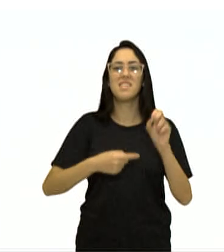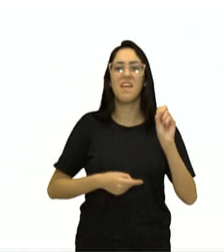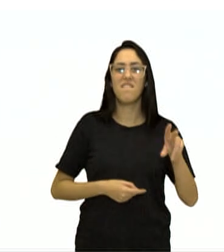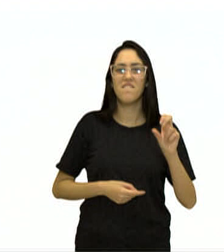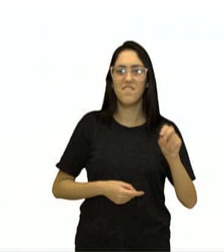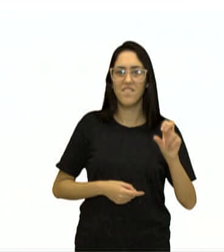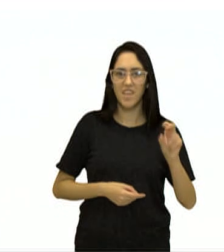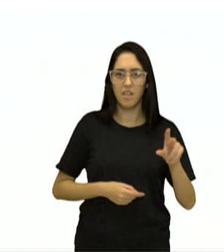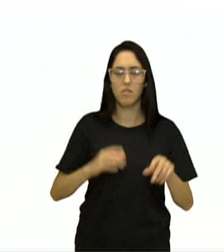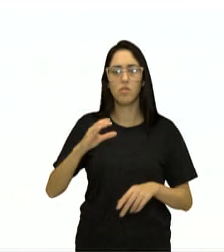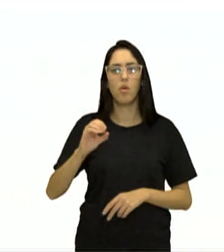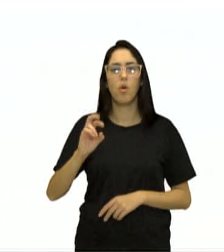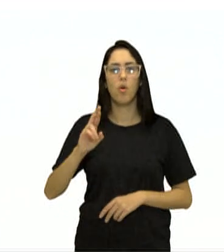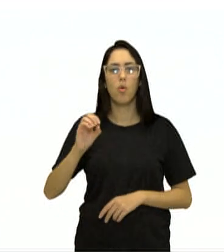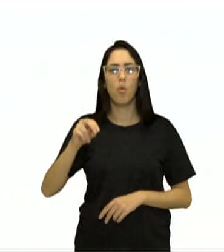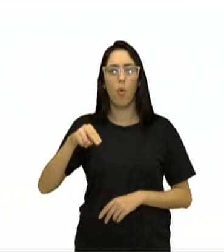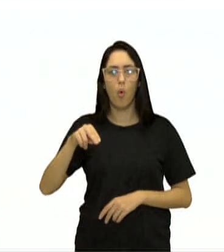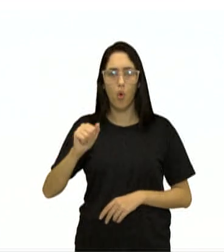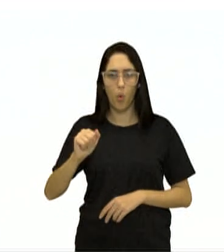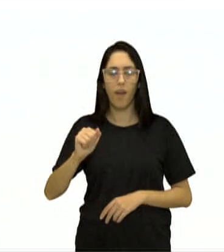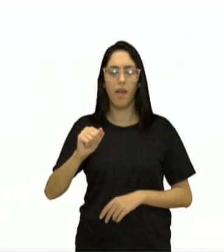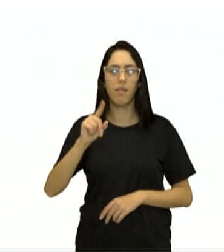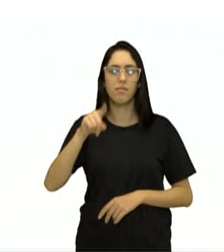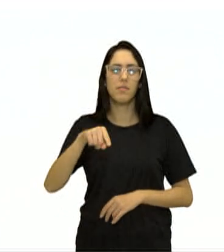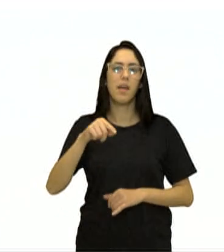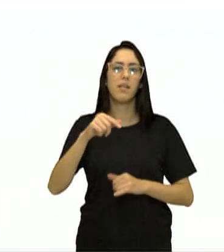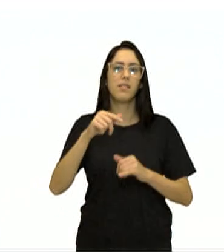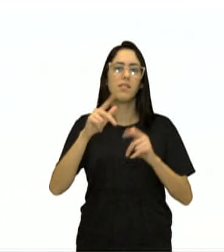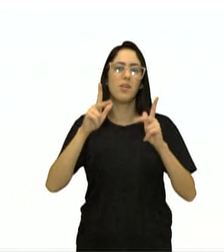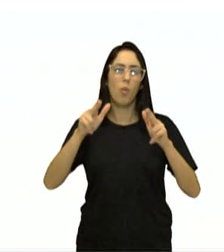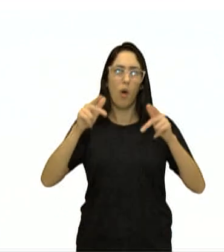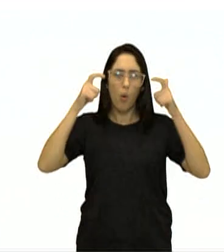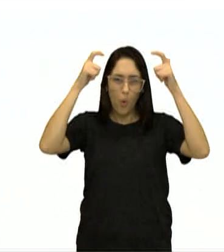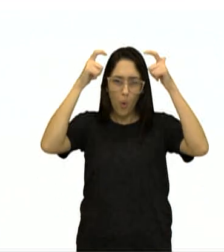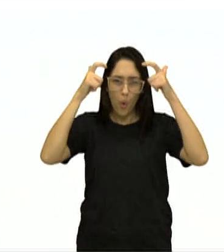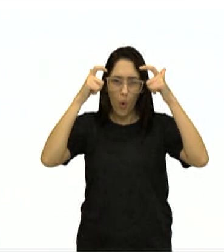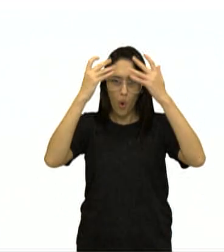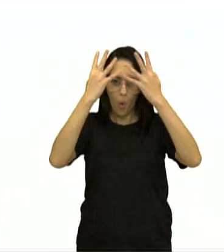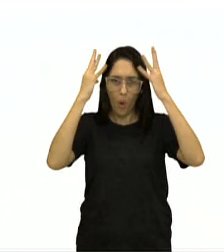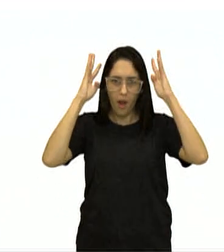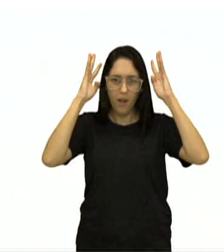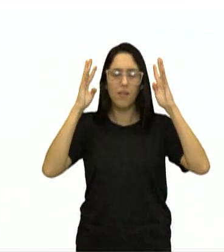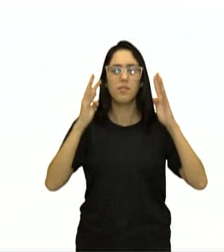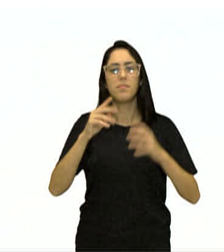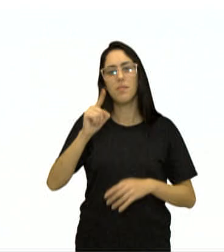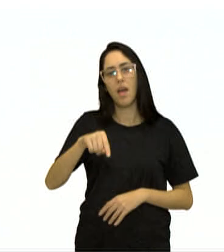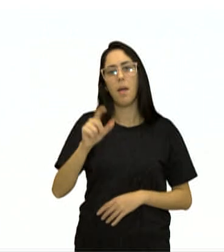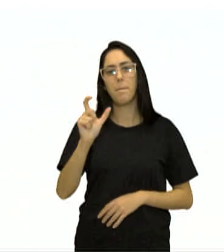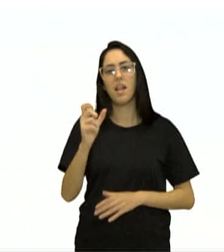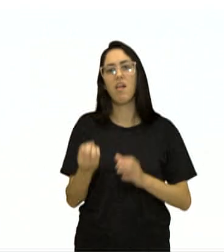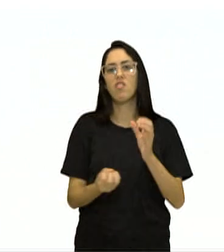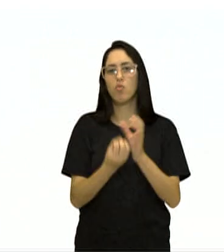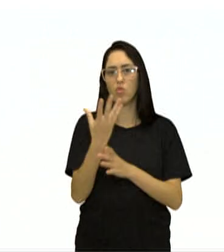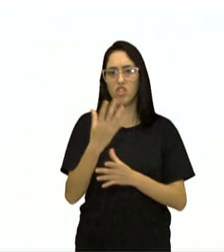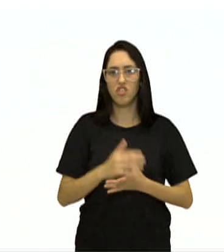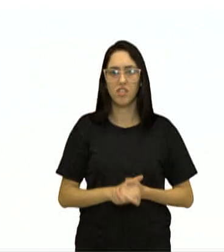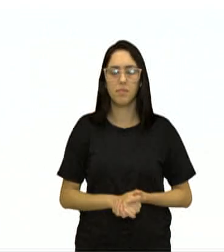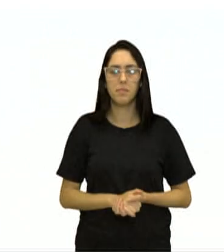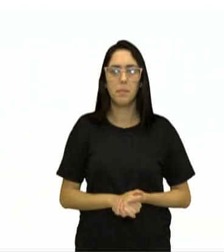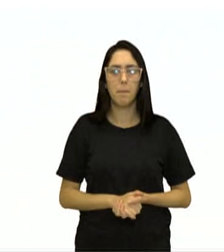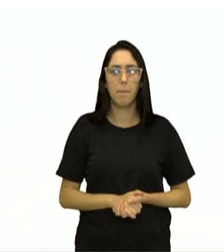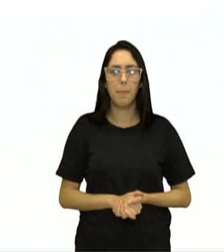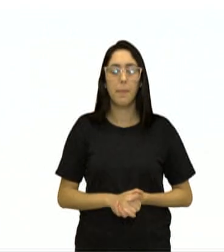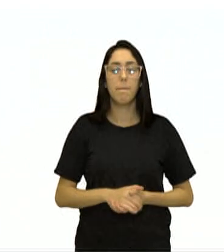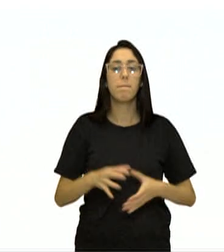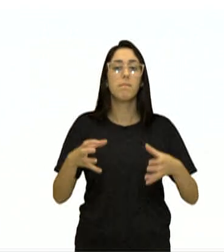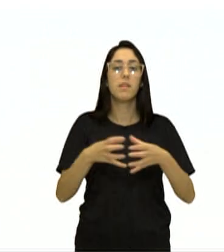corona, coroa. Ele vai explicar de onde vem esta palavra. A